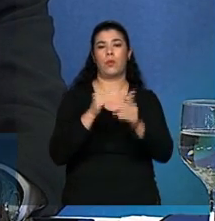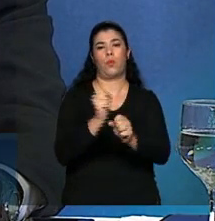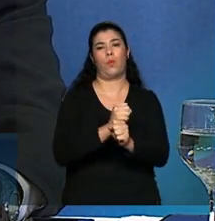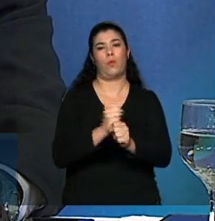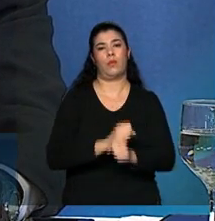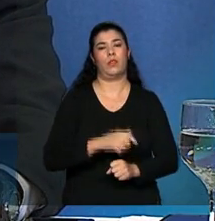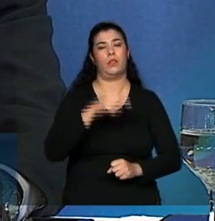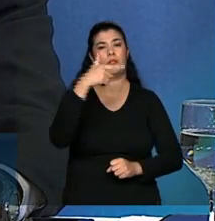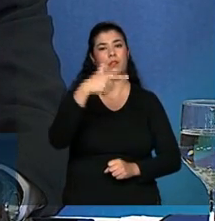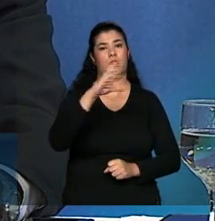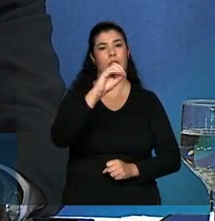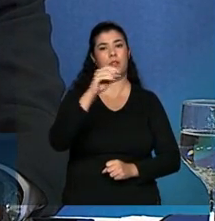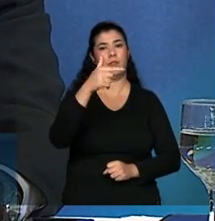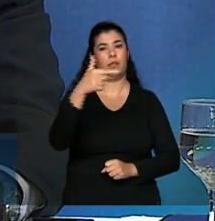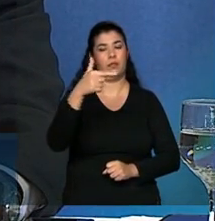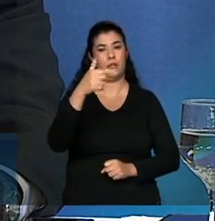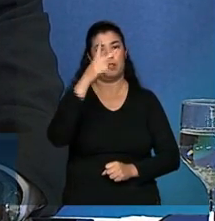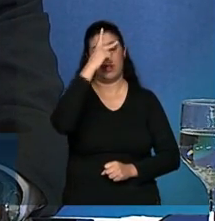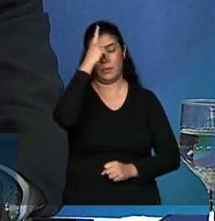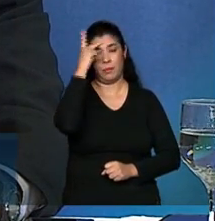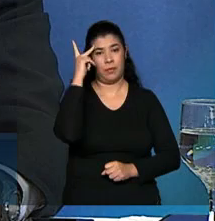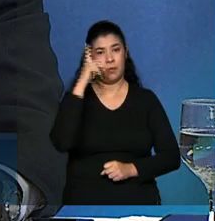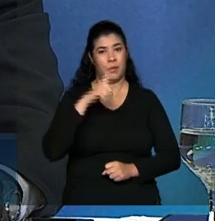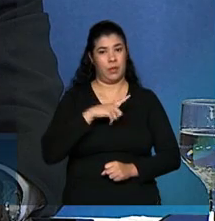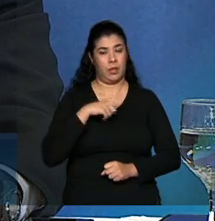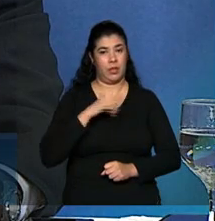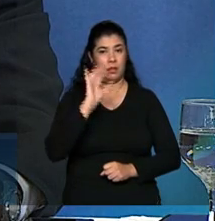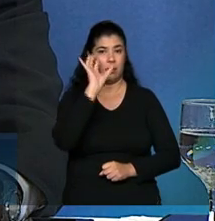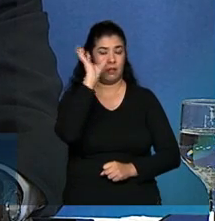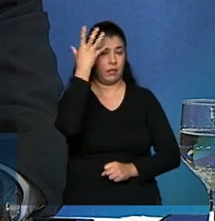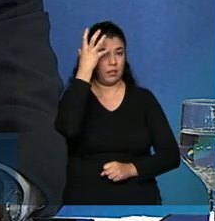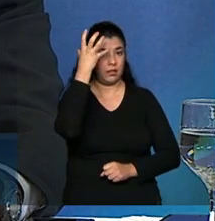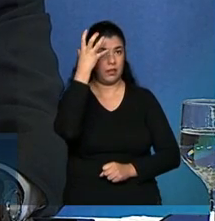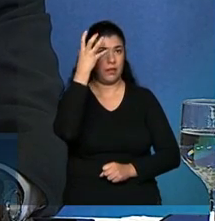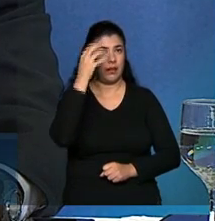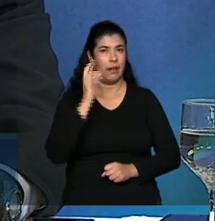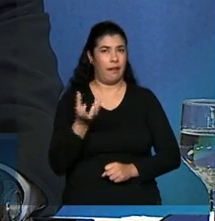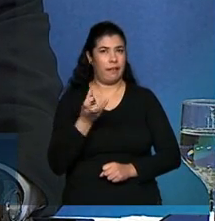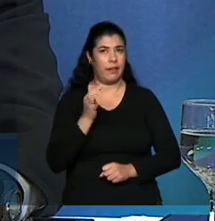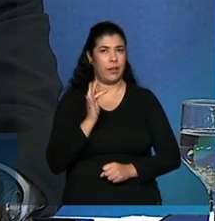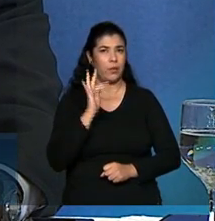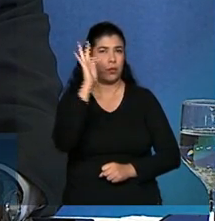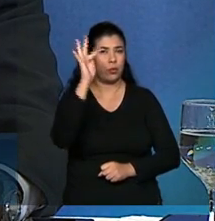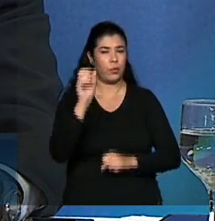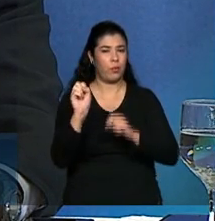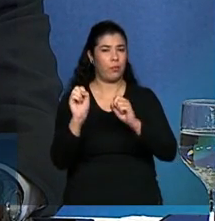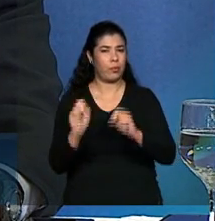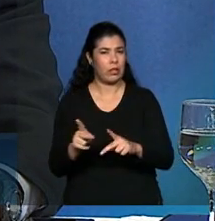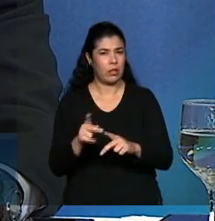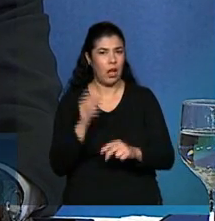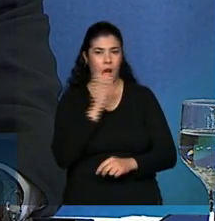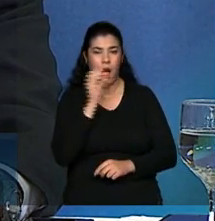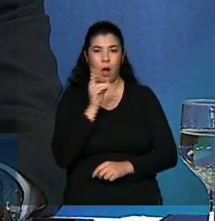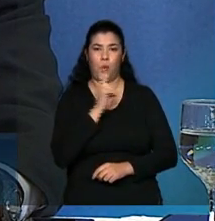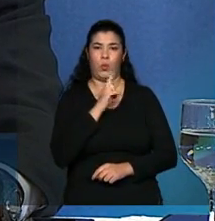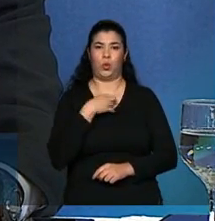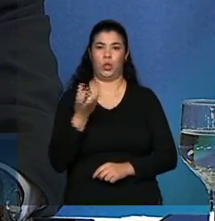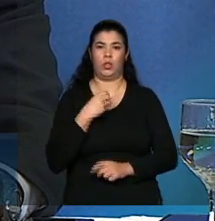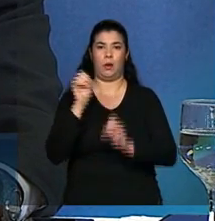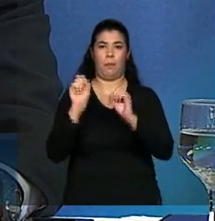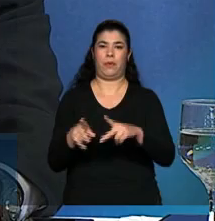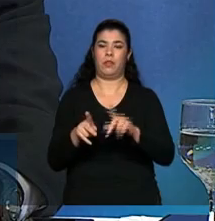Então, pessoas que estão considerando a sua decisão se aposentar ou não, ninguém precisa ter pressa, as pessoas podem analisar qual é a melhor